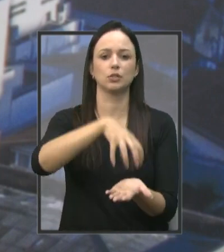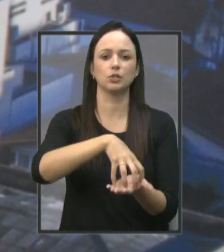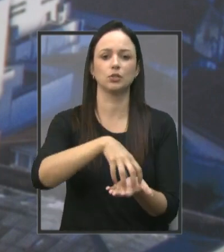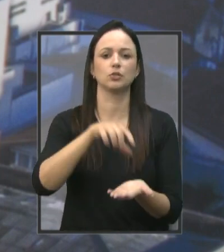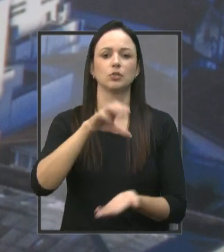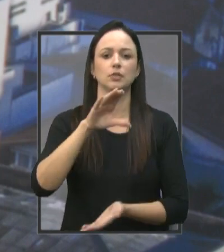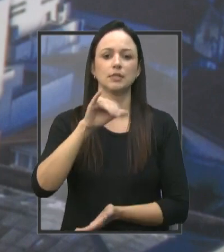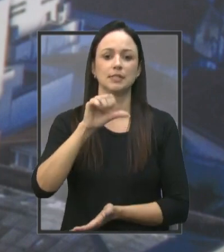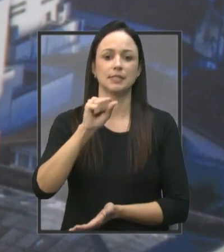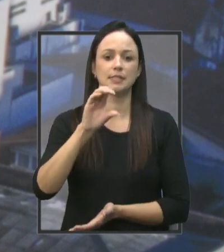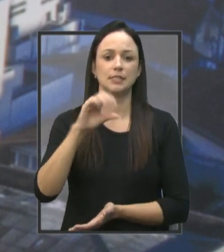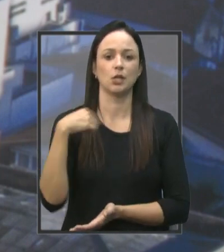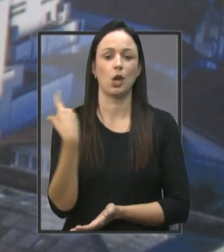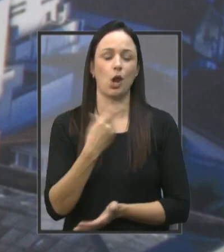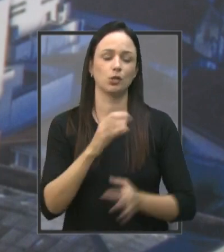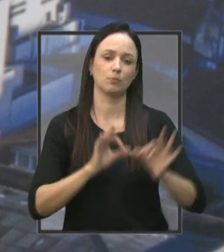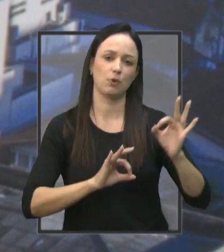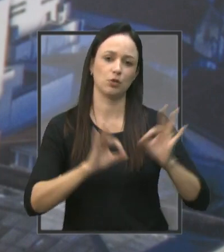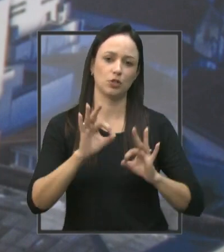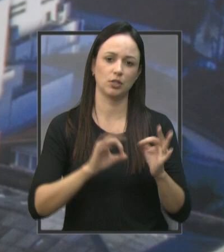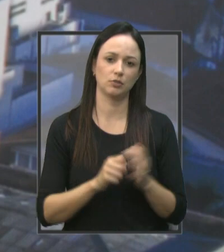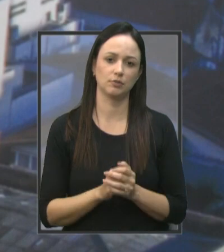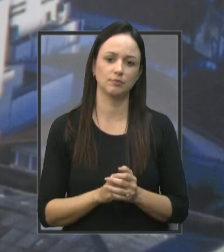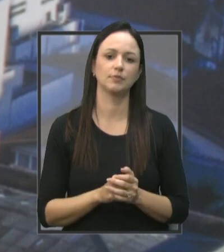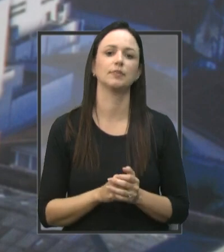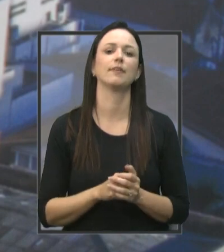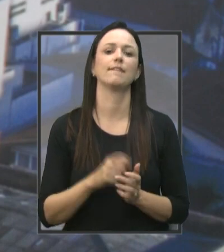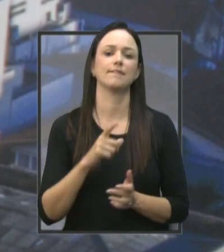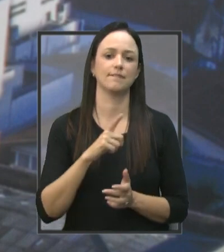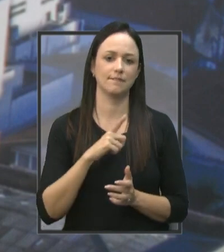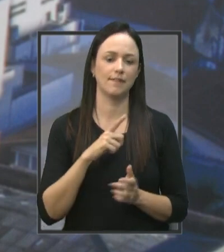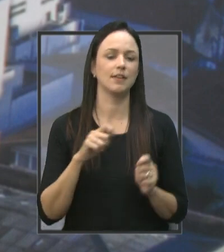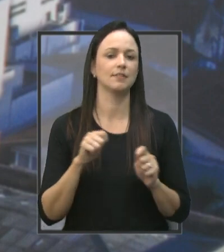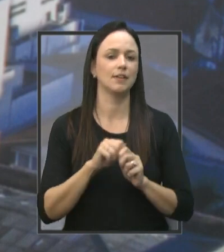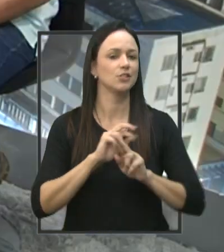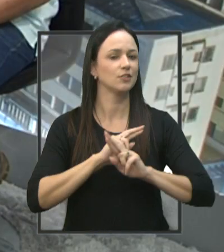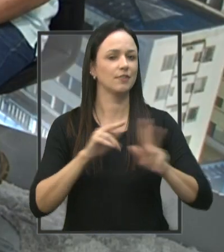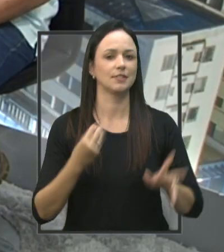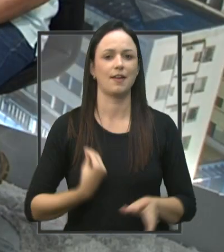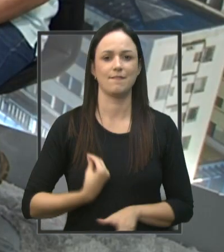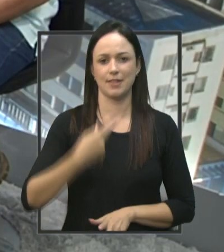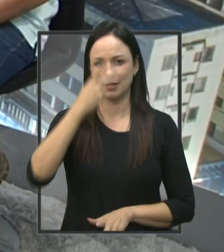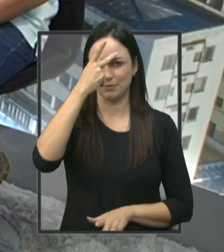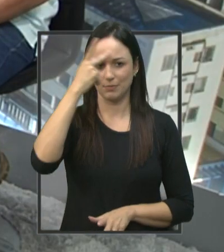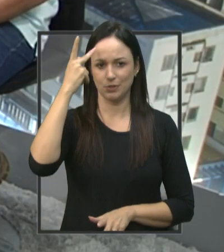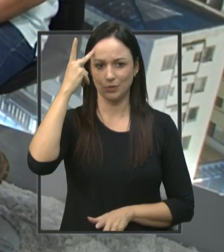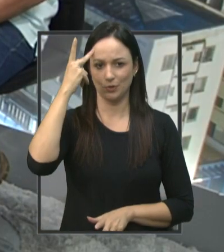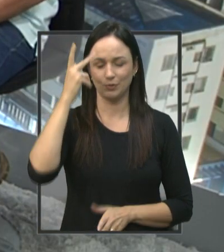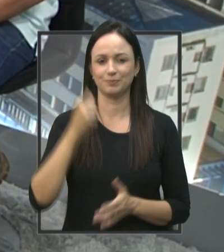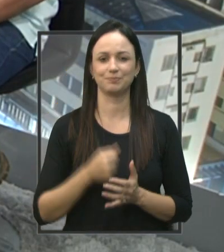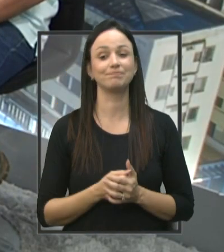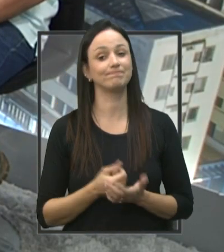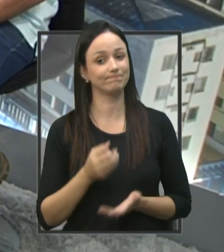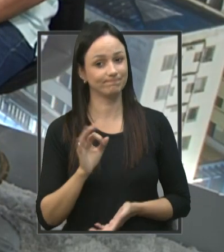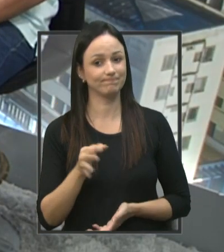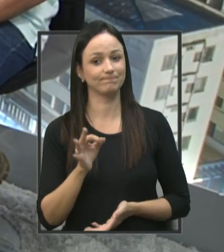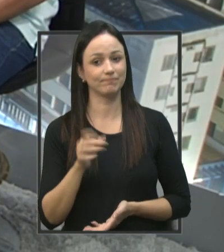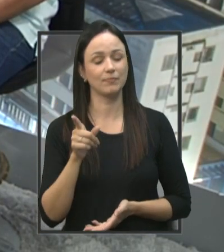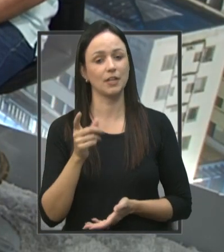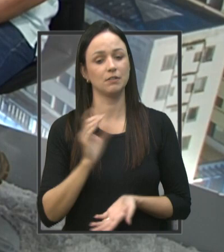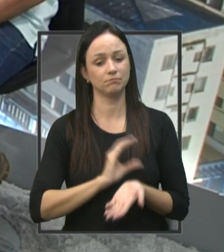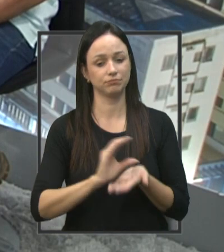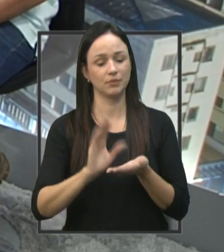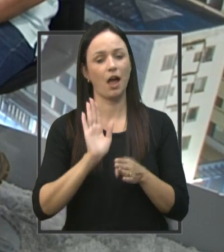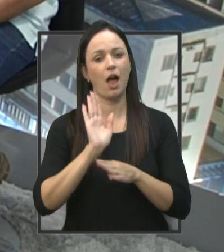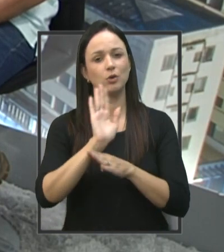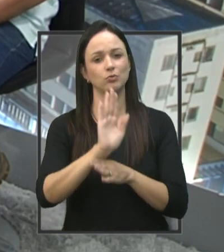SISC É o nosso projeto E tem feito Diferença Na vida Dessas pessoas Com certeza E essa verba Vai ajudar Justamente